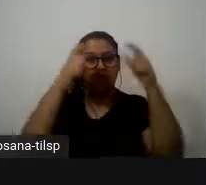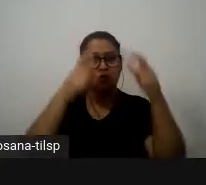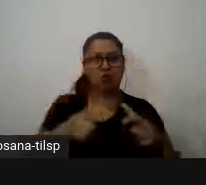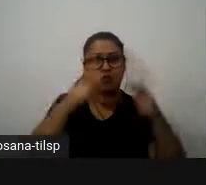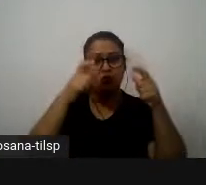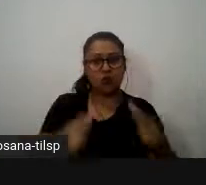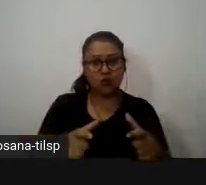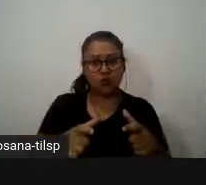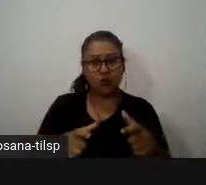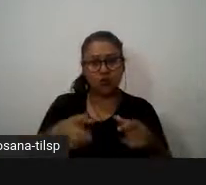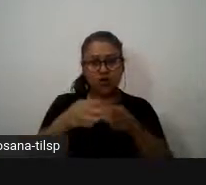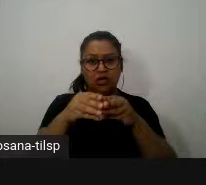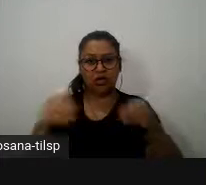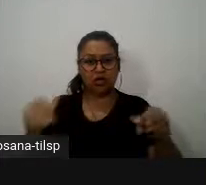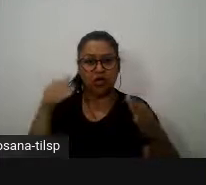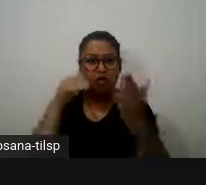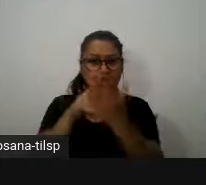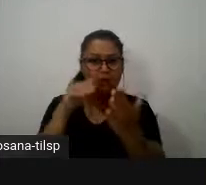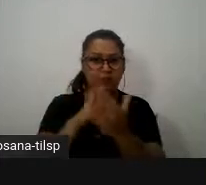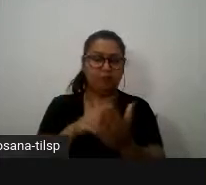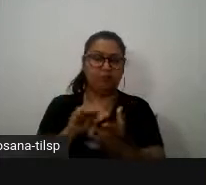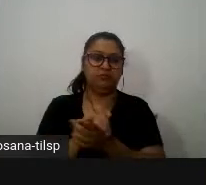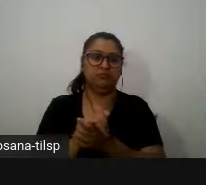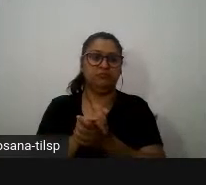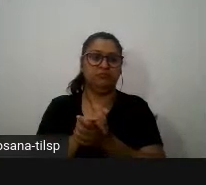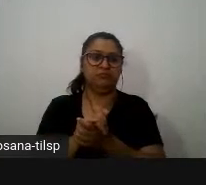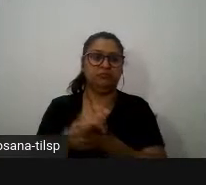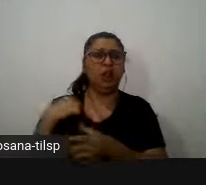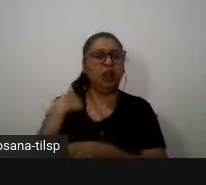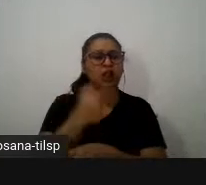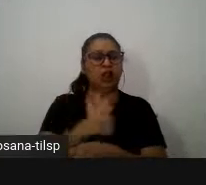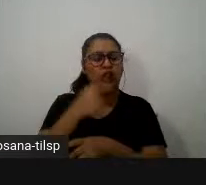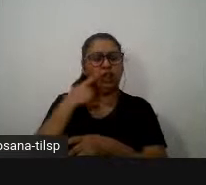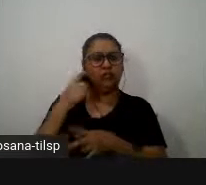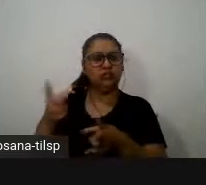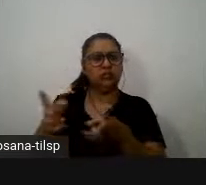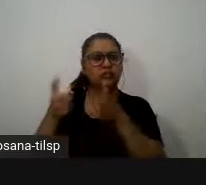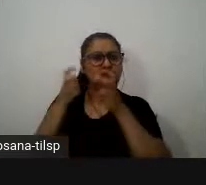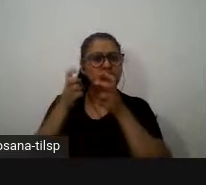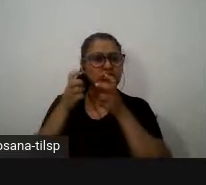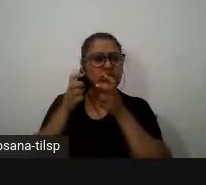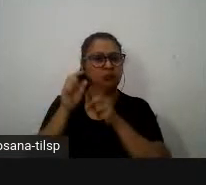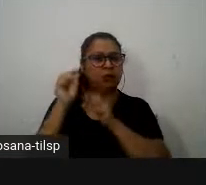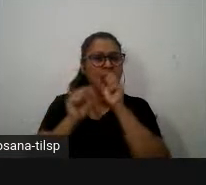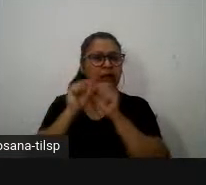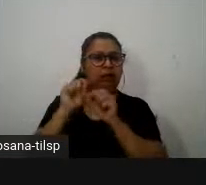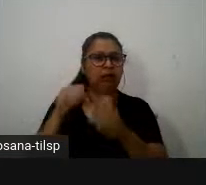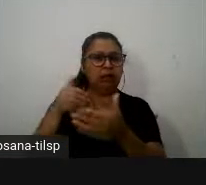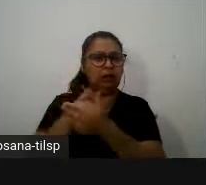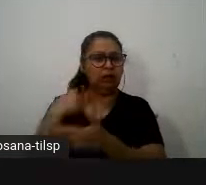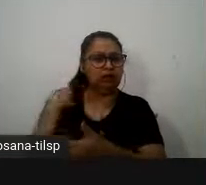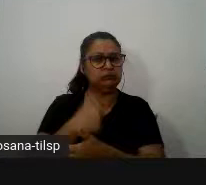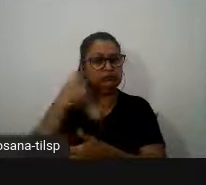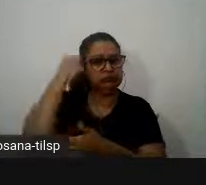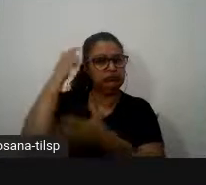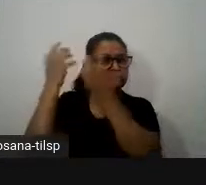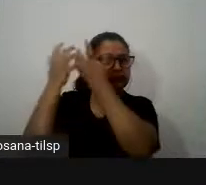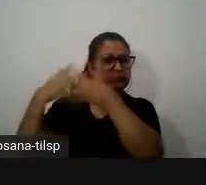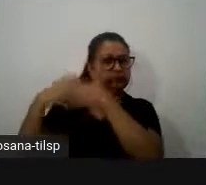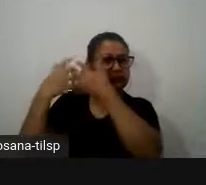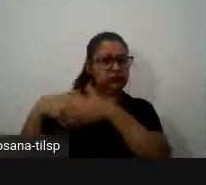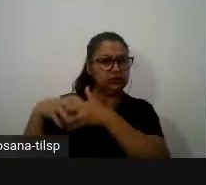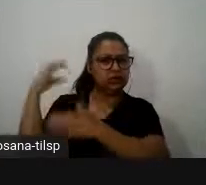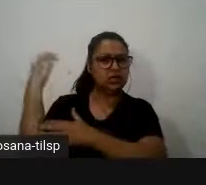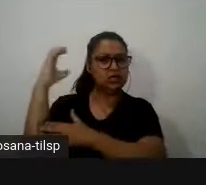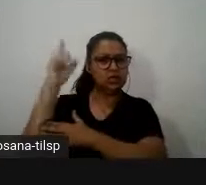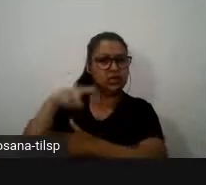a terra acaba nós percebemos então até que ponto esta compreensão da ciência fundamental não